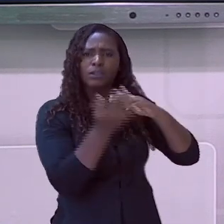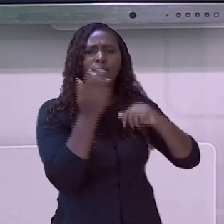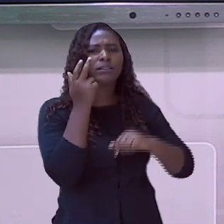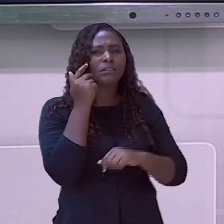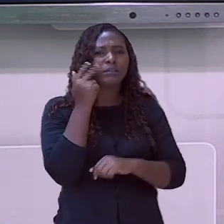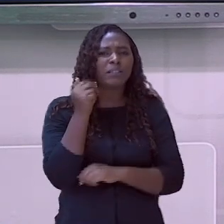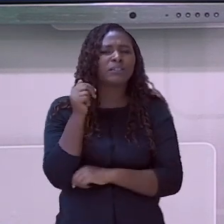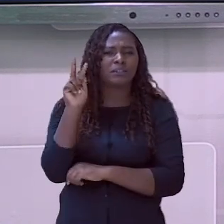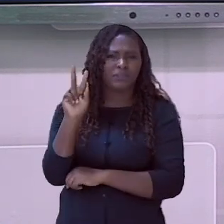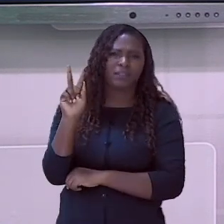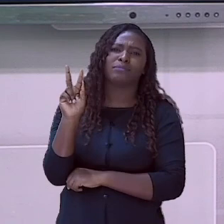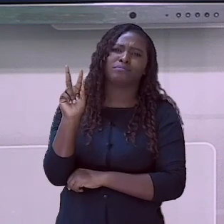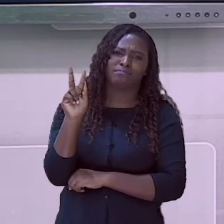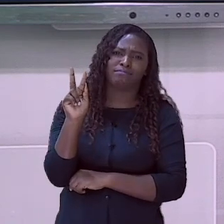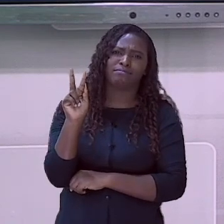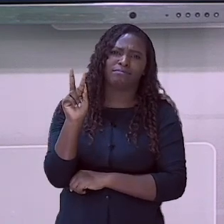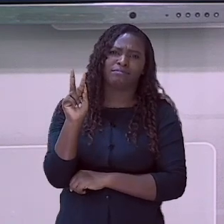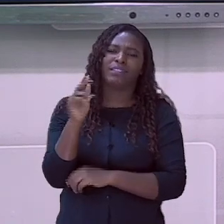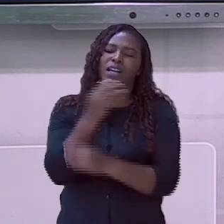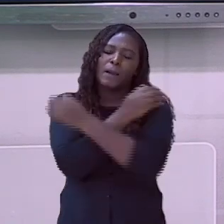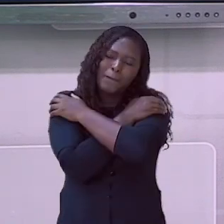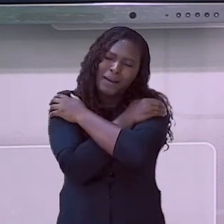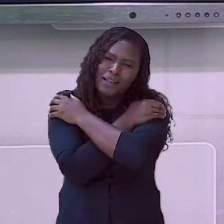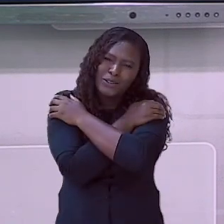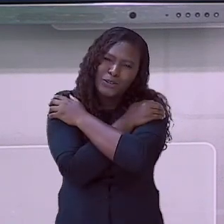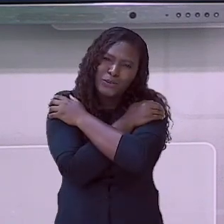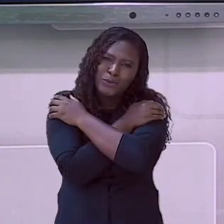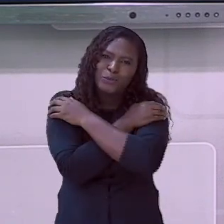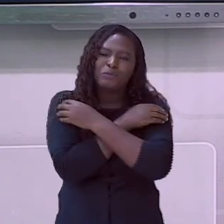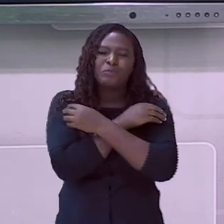sociais SmedGV. Um abraço!